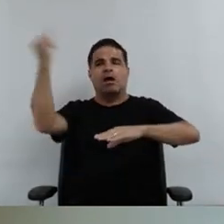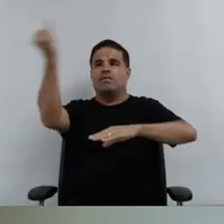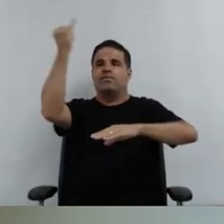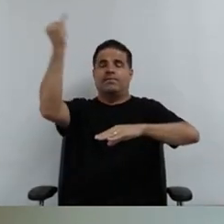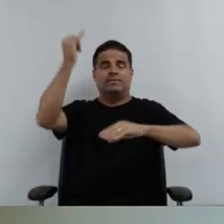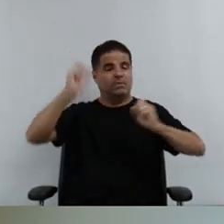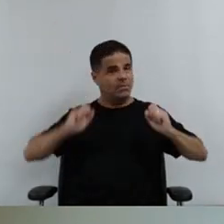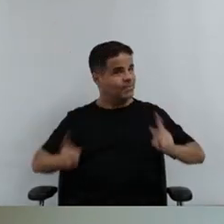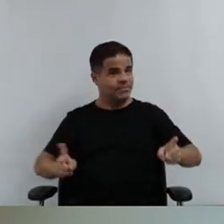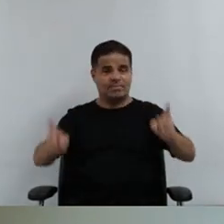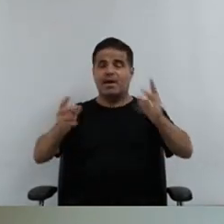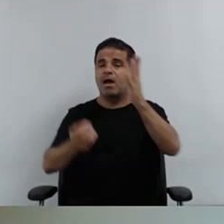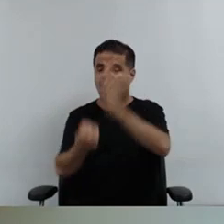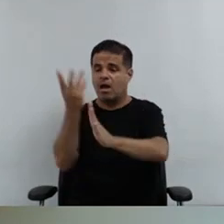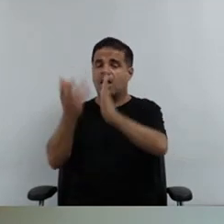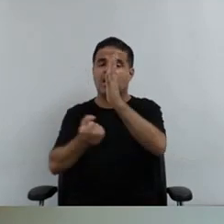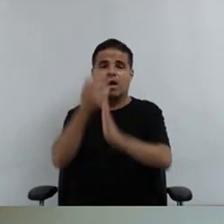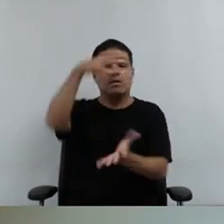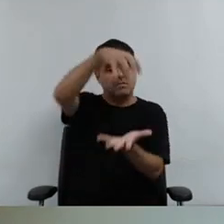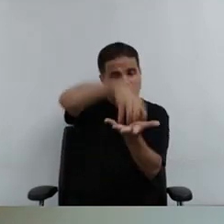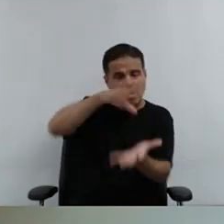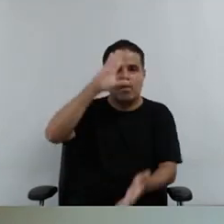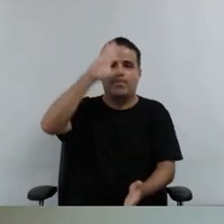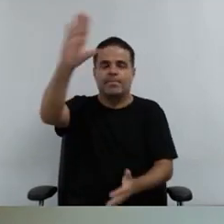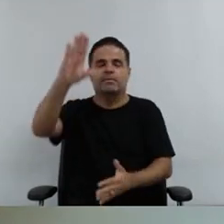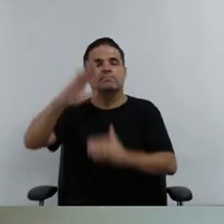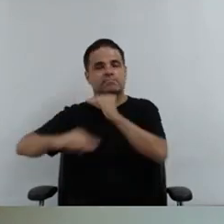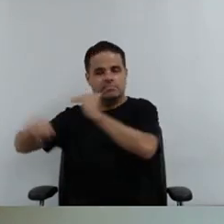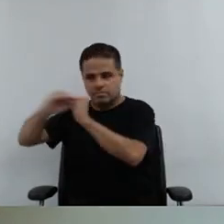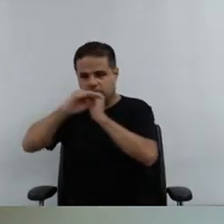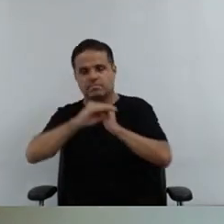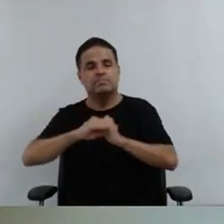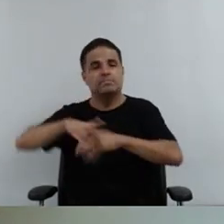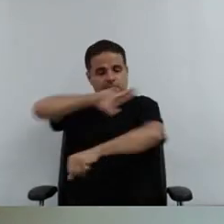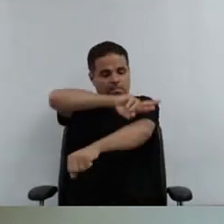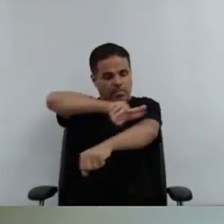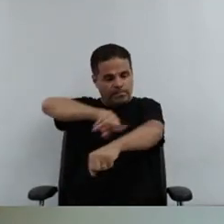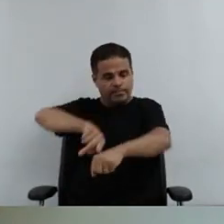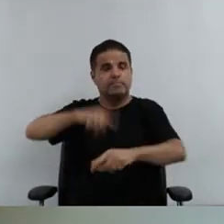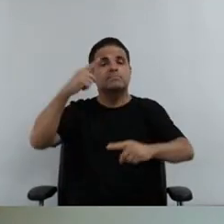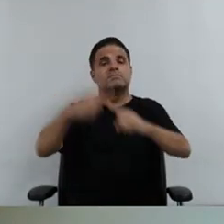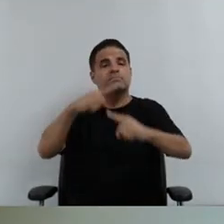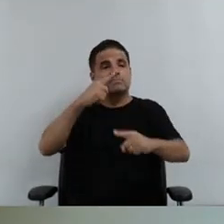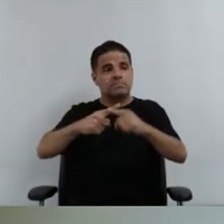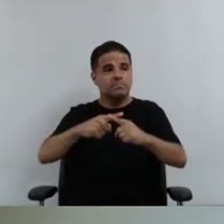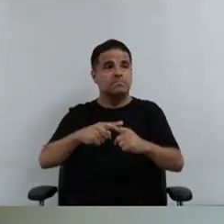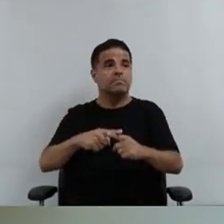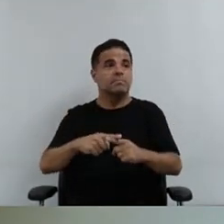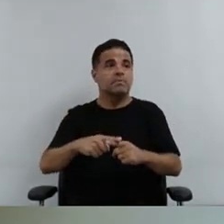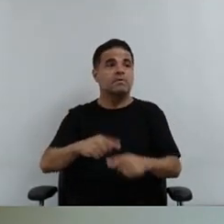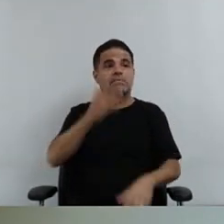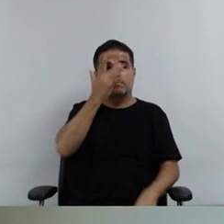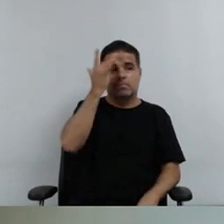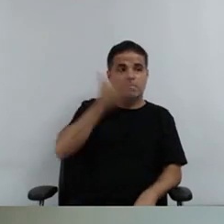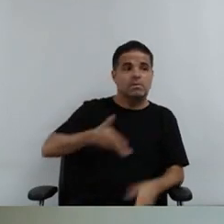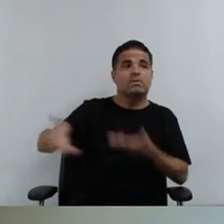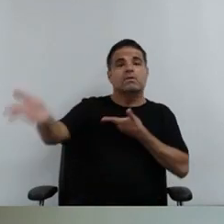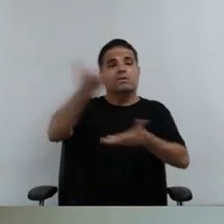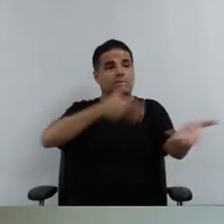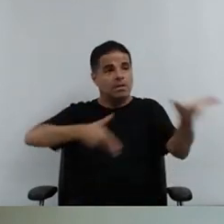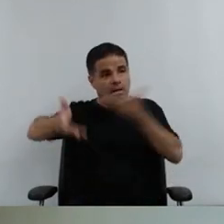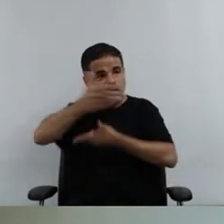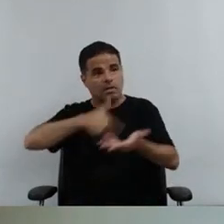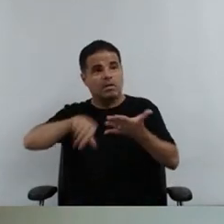da criação desse núcleo, principalmente, promoção da igualdade racial, principalmente, porque a questão da população negra se relaciona com